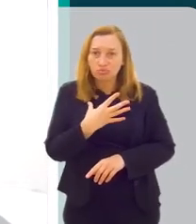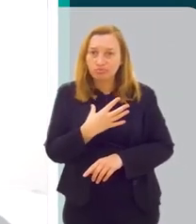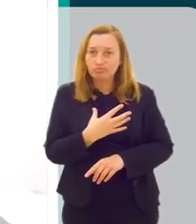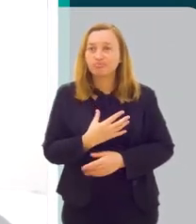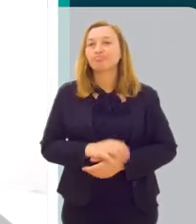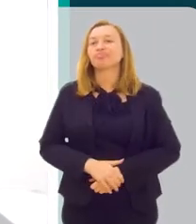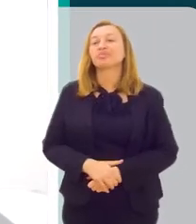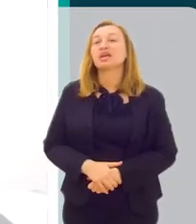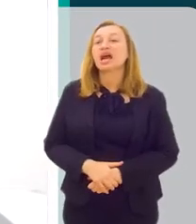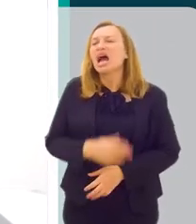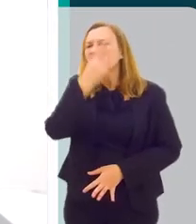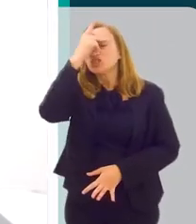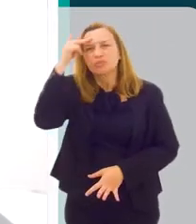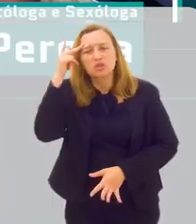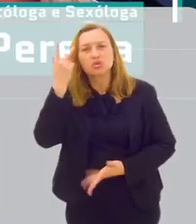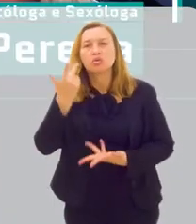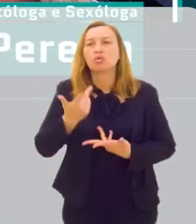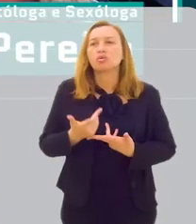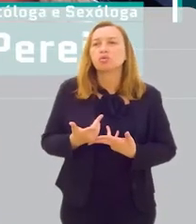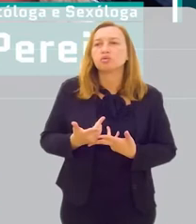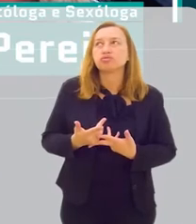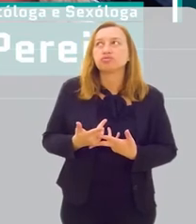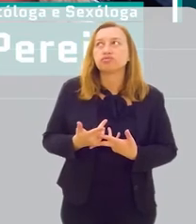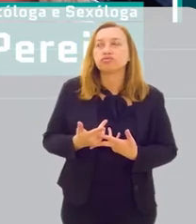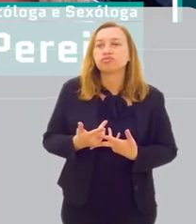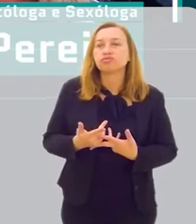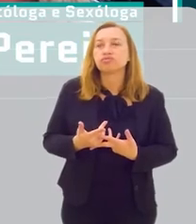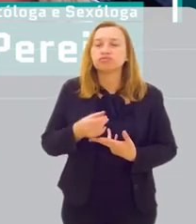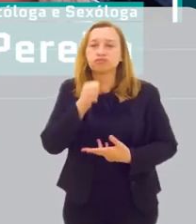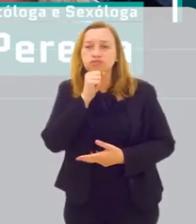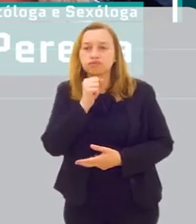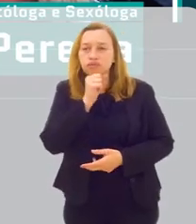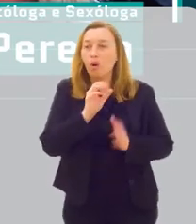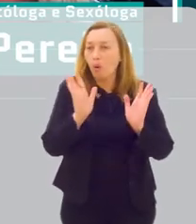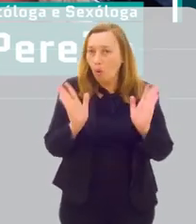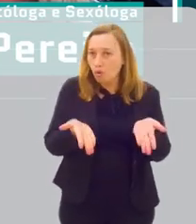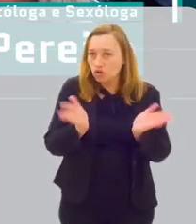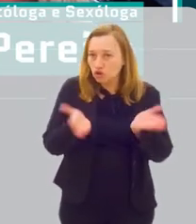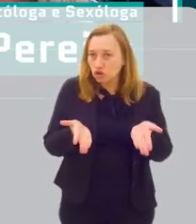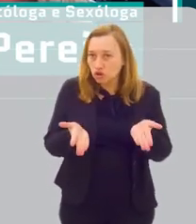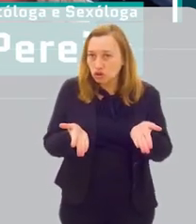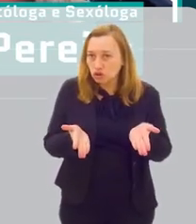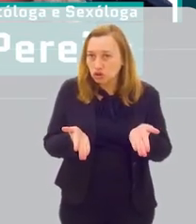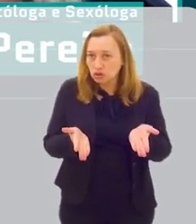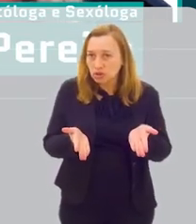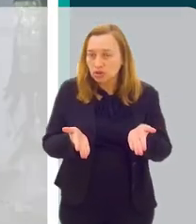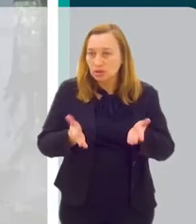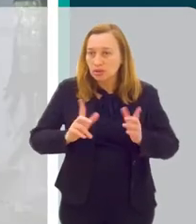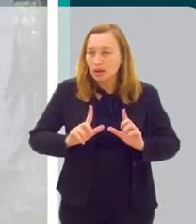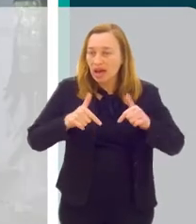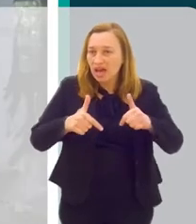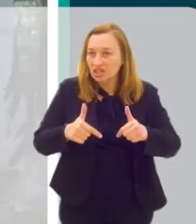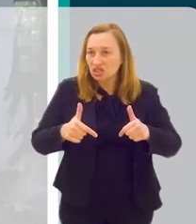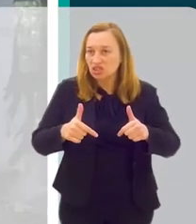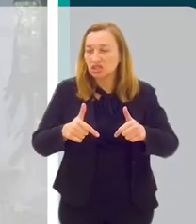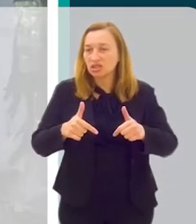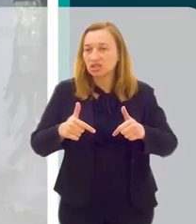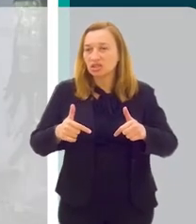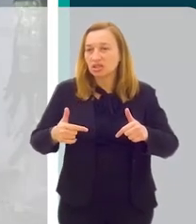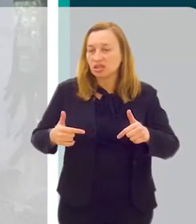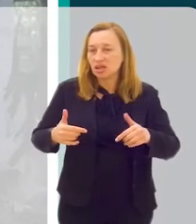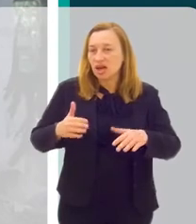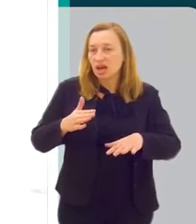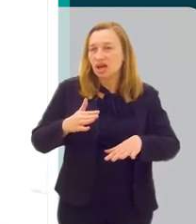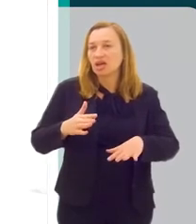resultado esperado. As pessoas maduras, hoje em dia, estão mais ativas